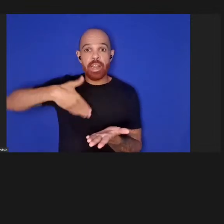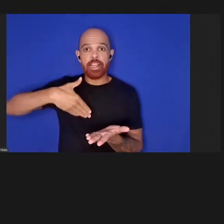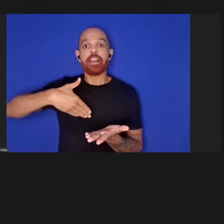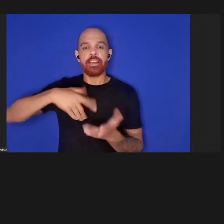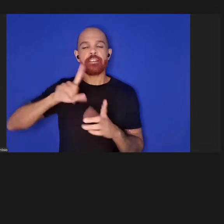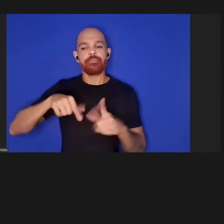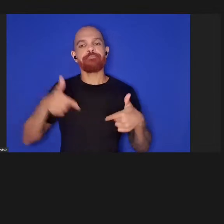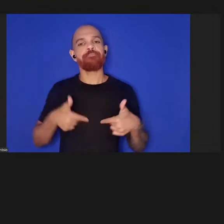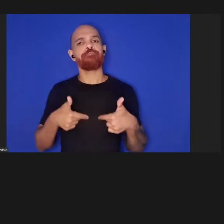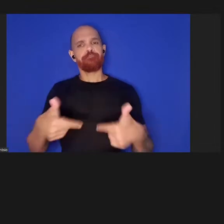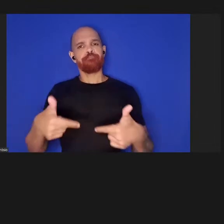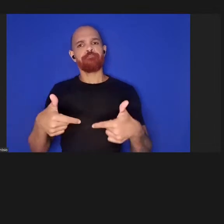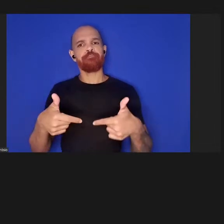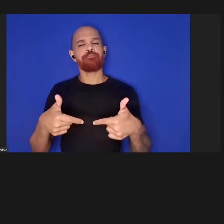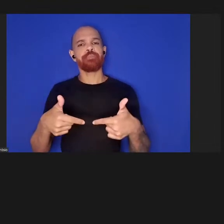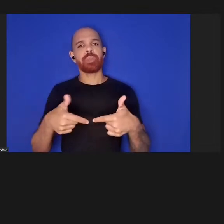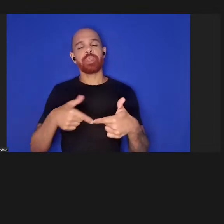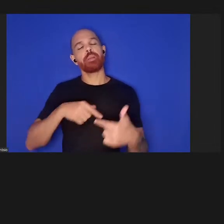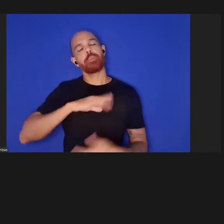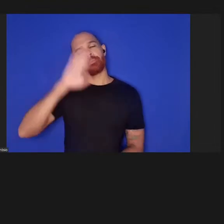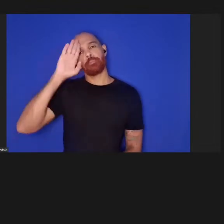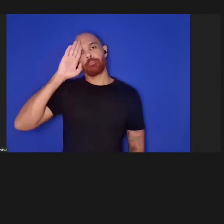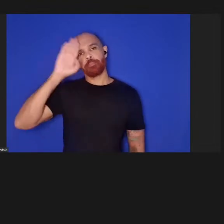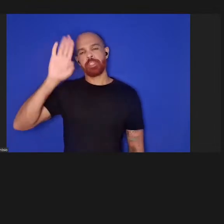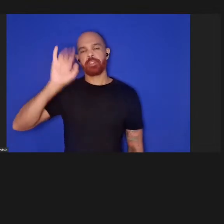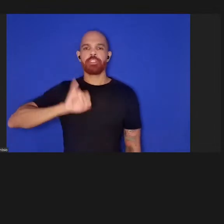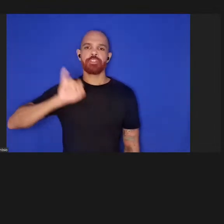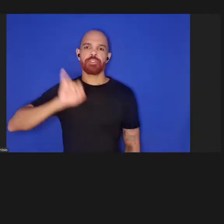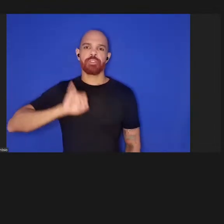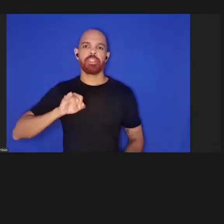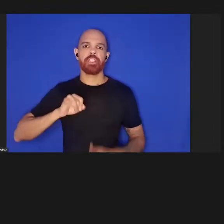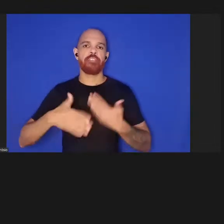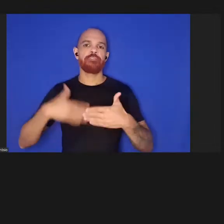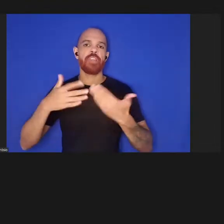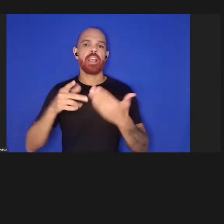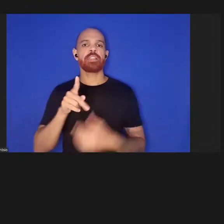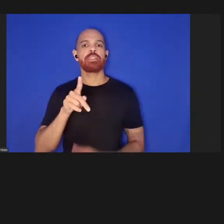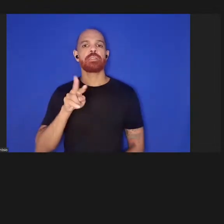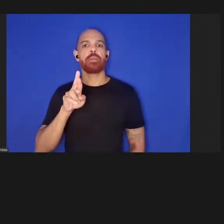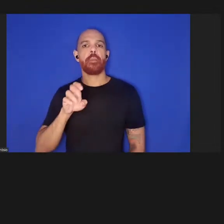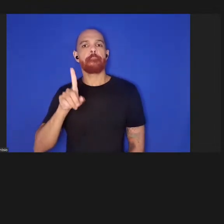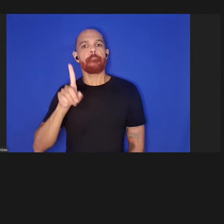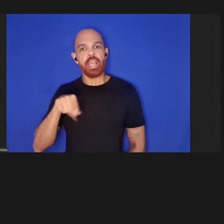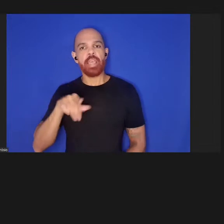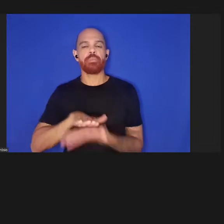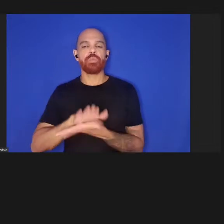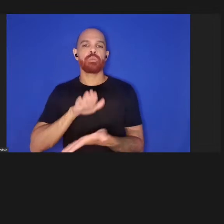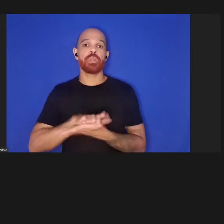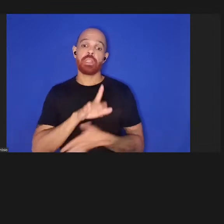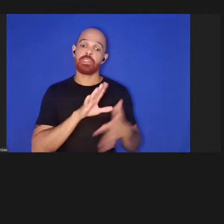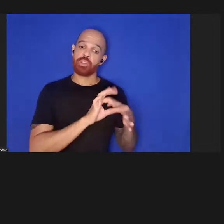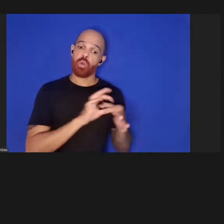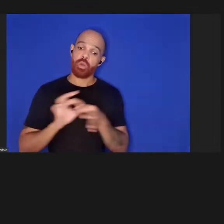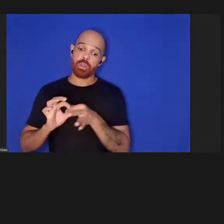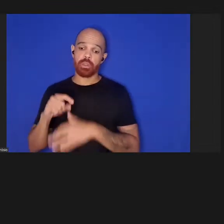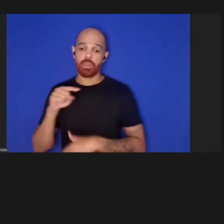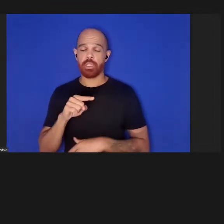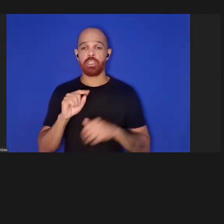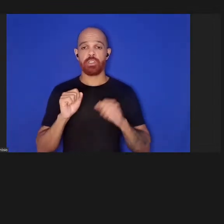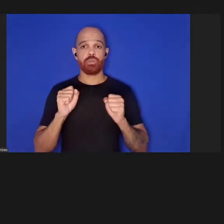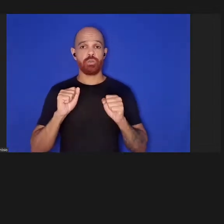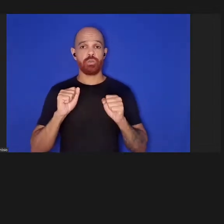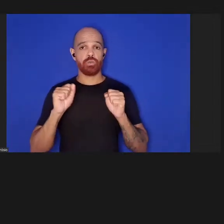realmente fundamental na fase de pré-publicação e dentro do contexto dessa epidemia